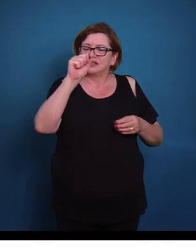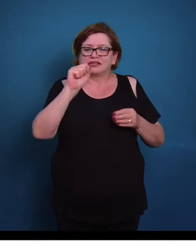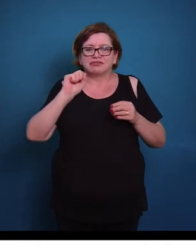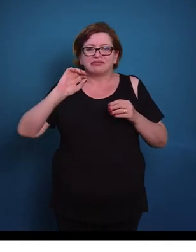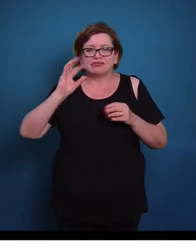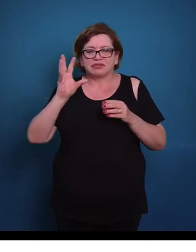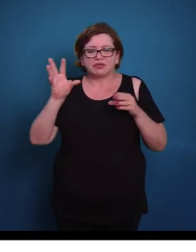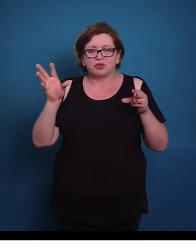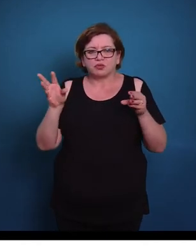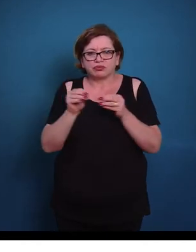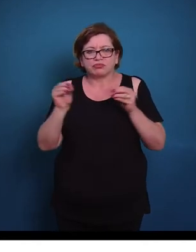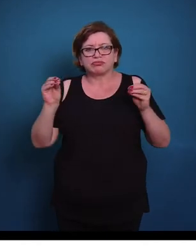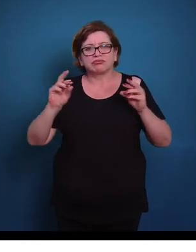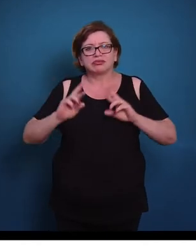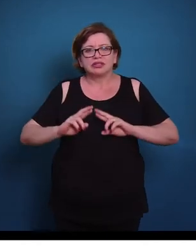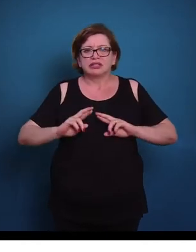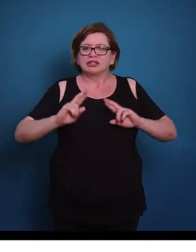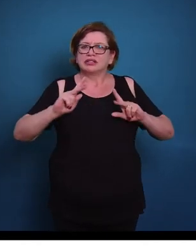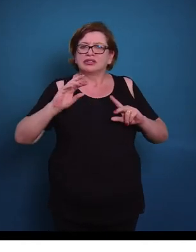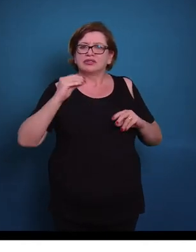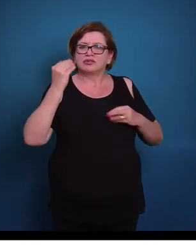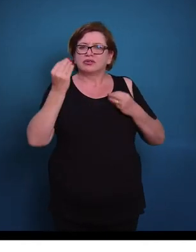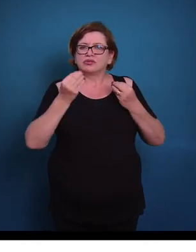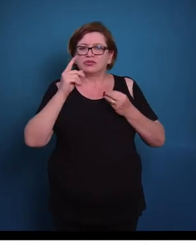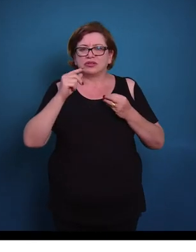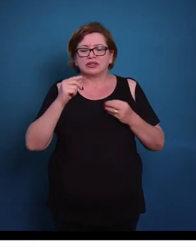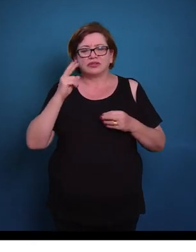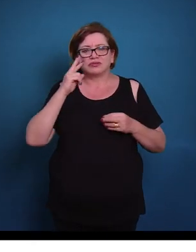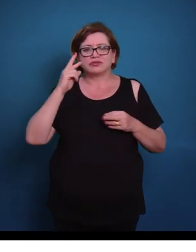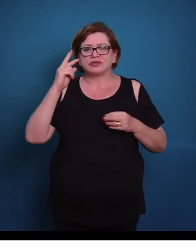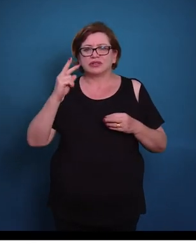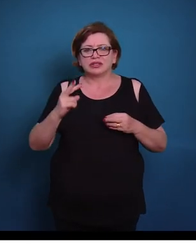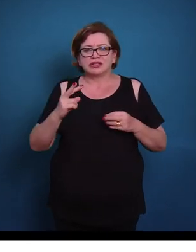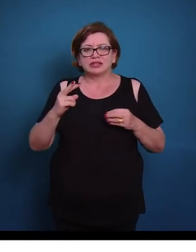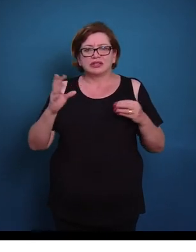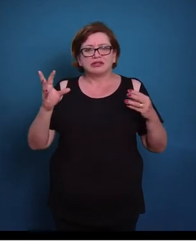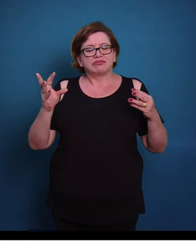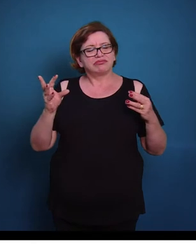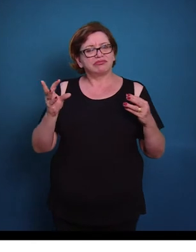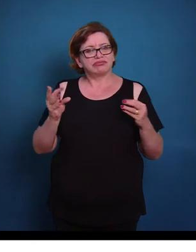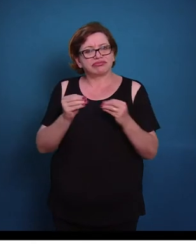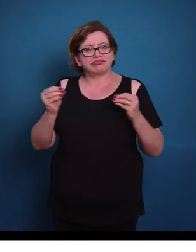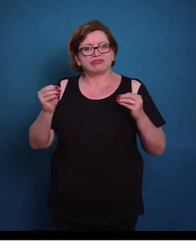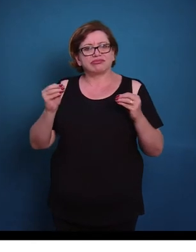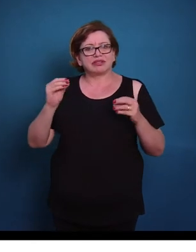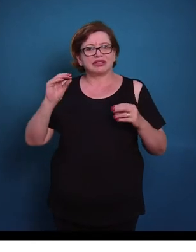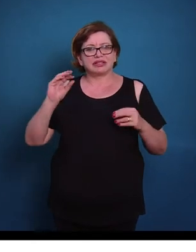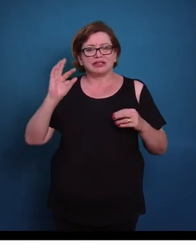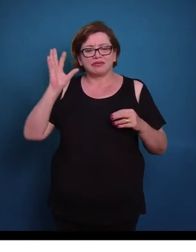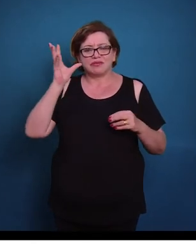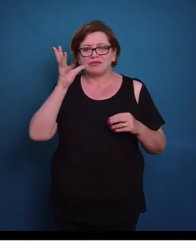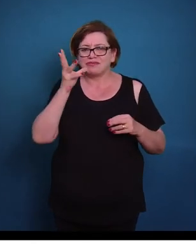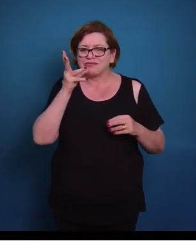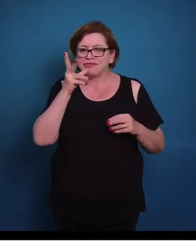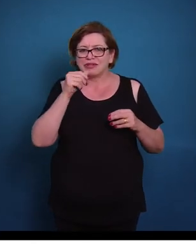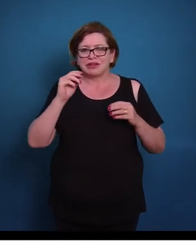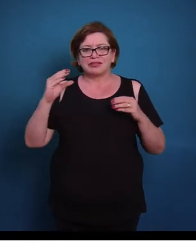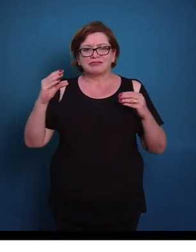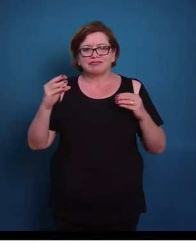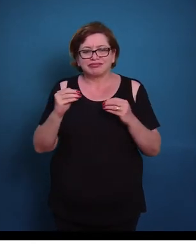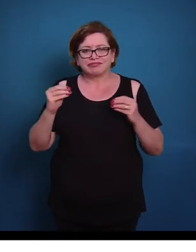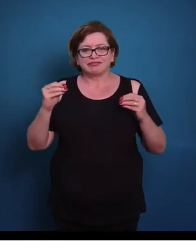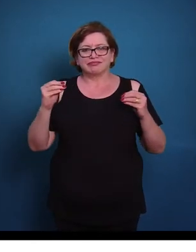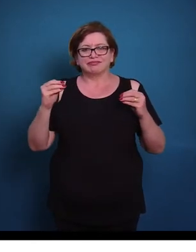a contração dele é diferenciada. Então nós temos aqui um músculo que ele vai ter uma contração mais lenta, mas uma contração